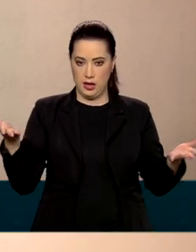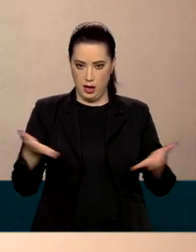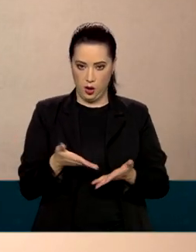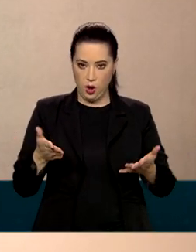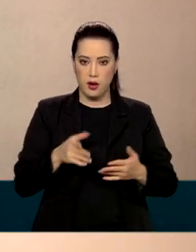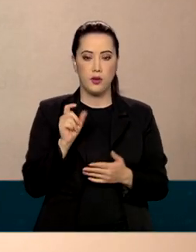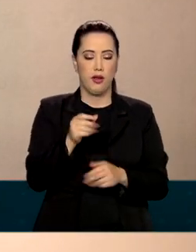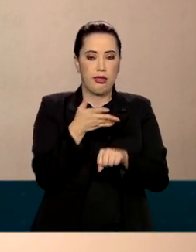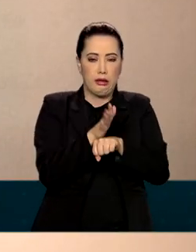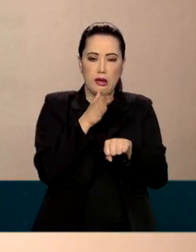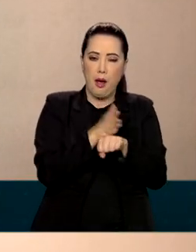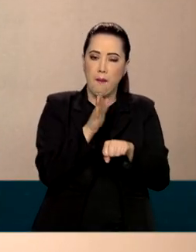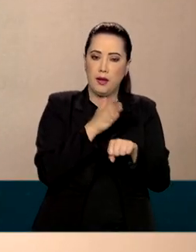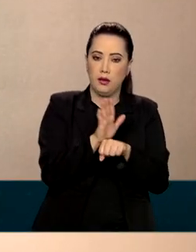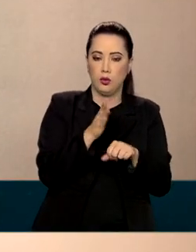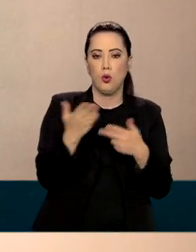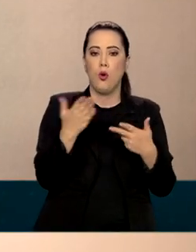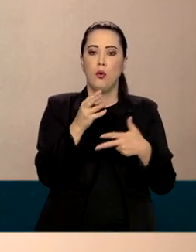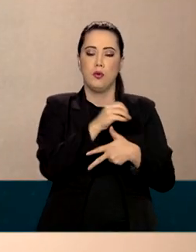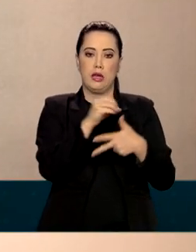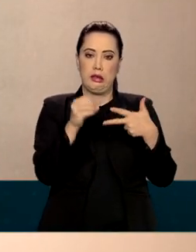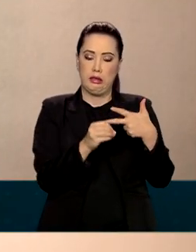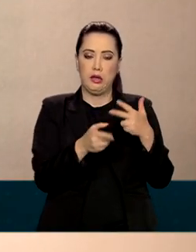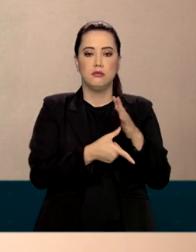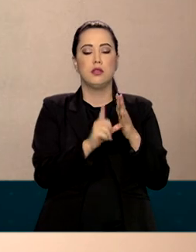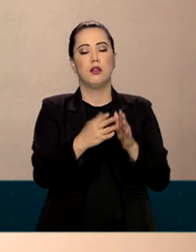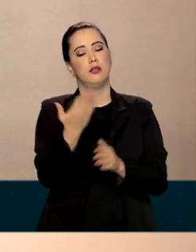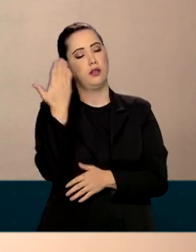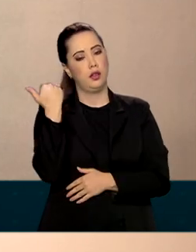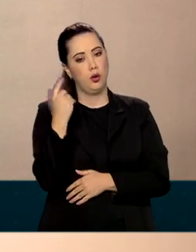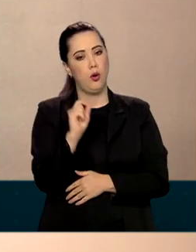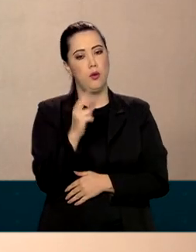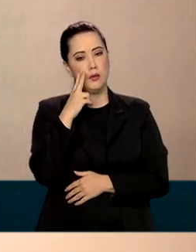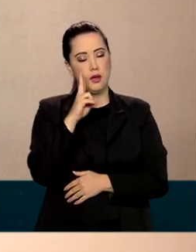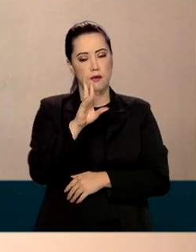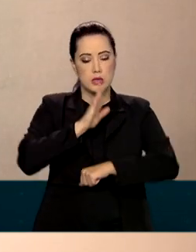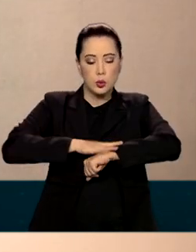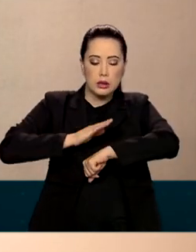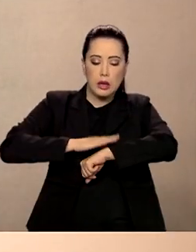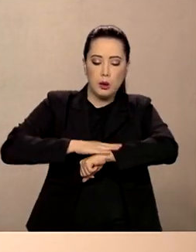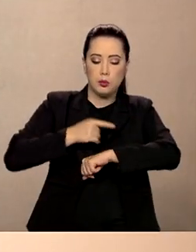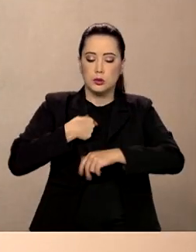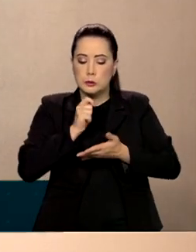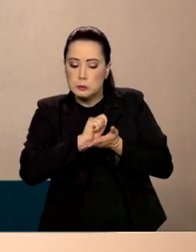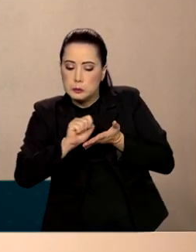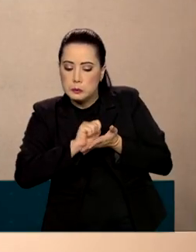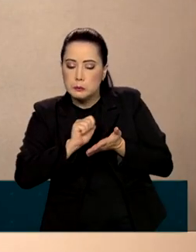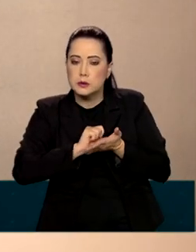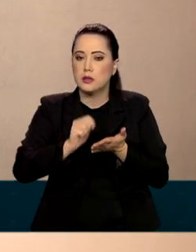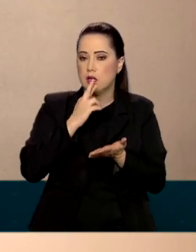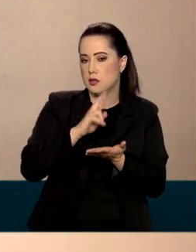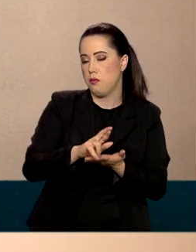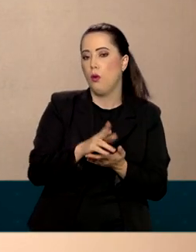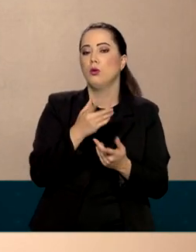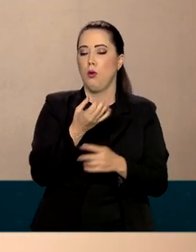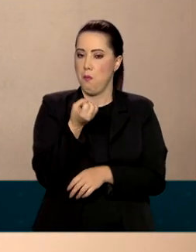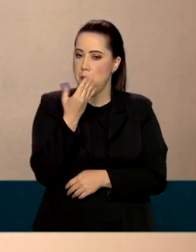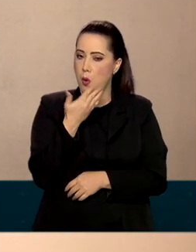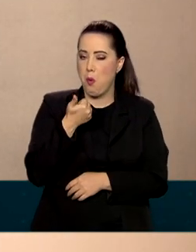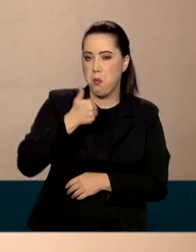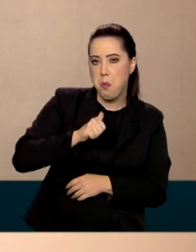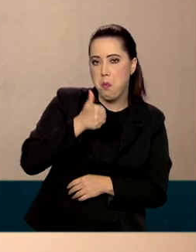realizar os exercícios dos Enems passados, até para ver se meu tempo de prova está bom e se